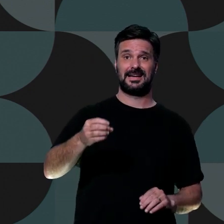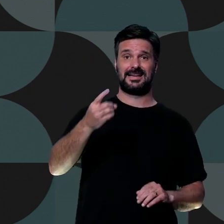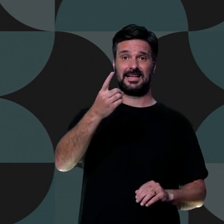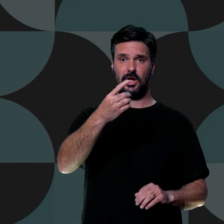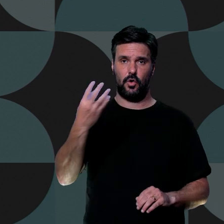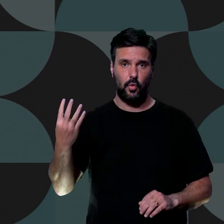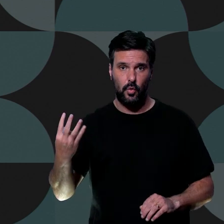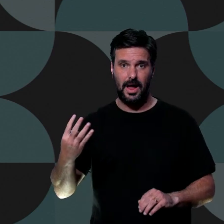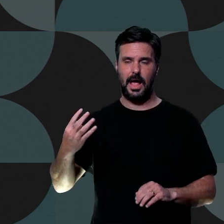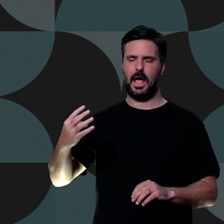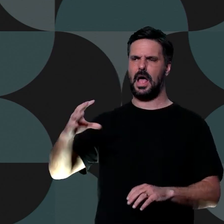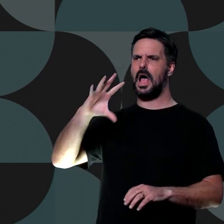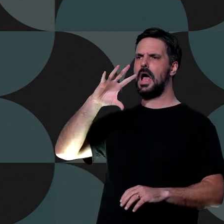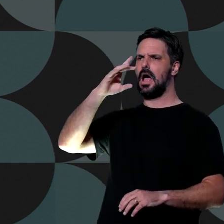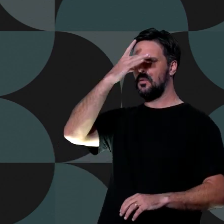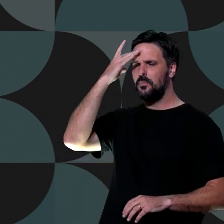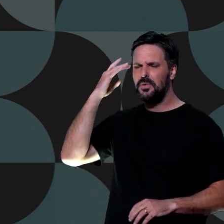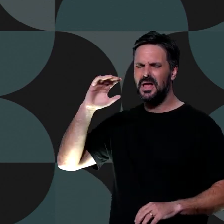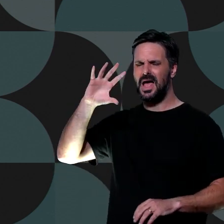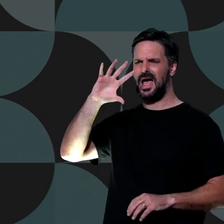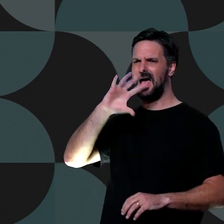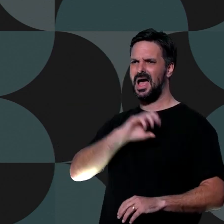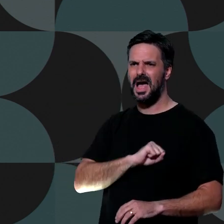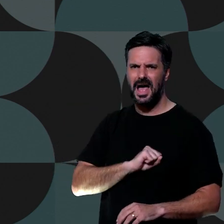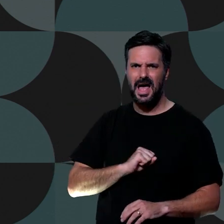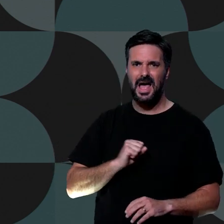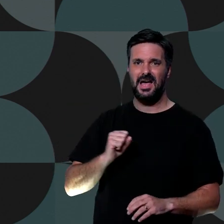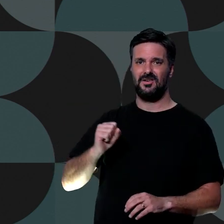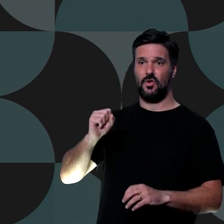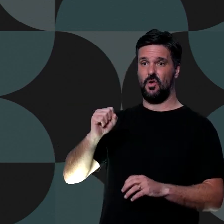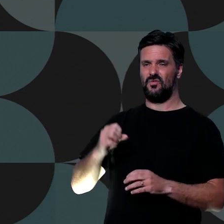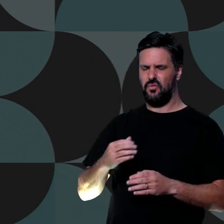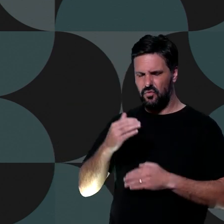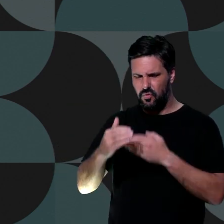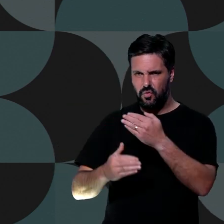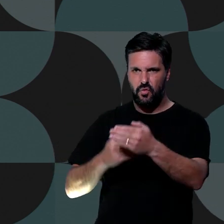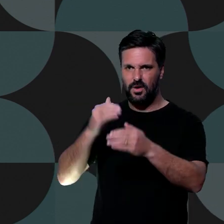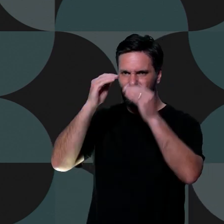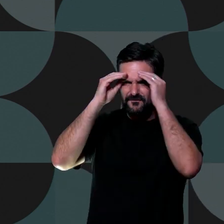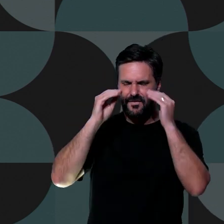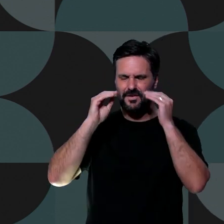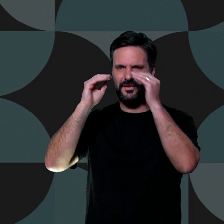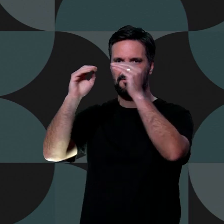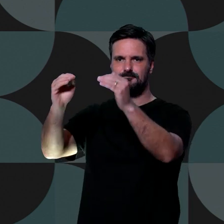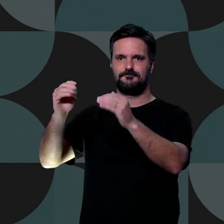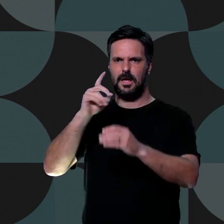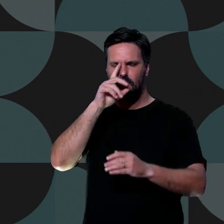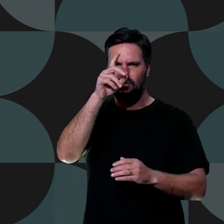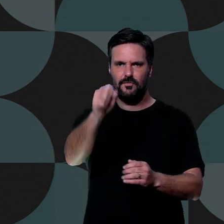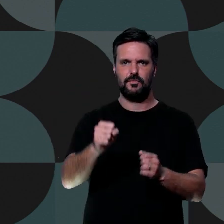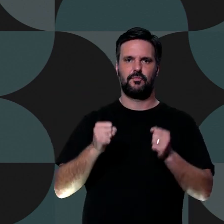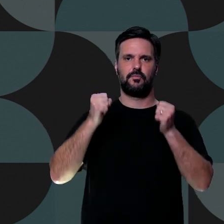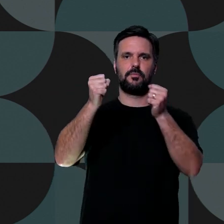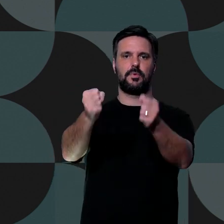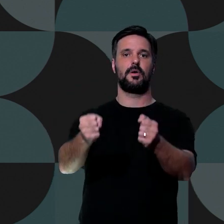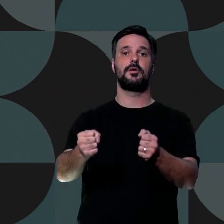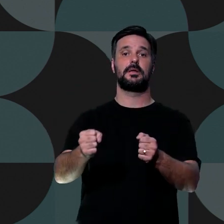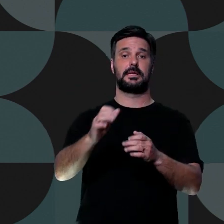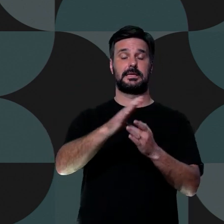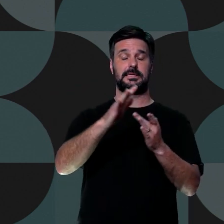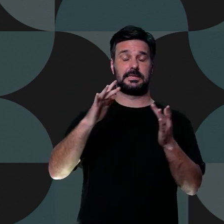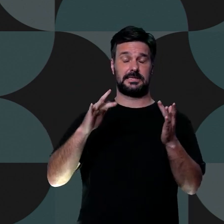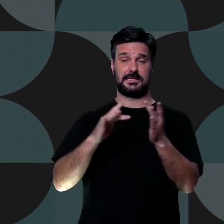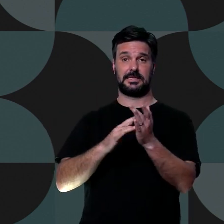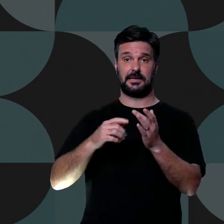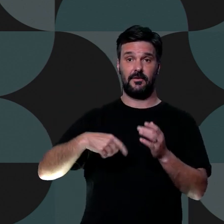ama obedece meus mandamentos. e o próprio Jesus quando envia seus discípulos dizendo, vão, façam discípulos de todas as